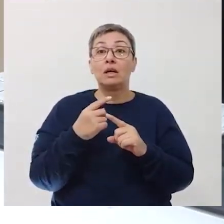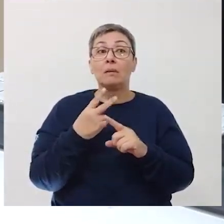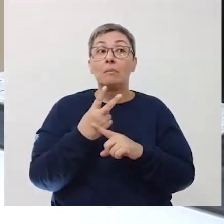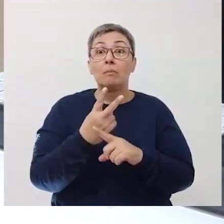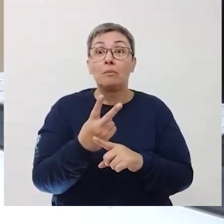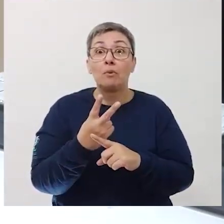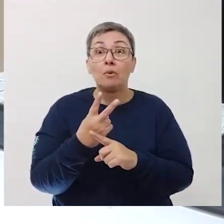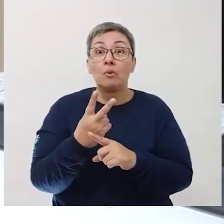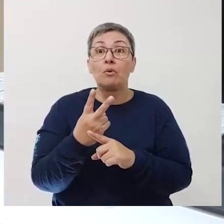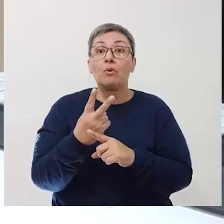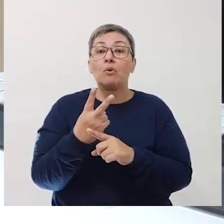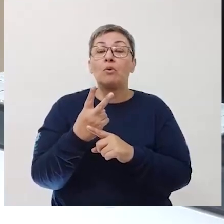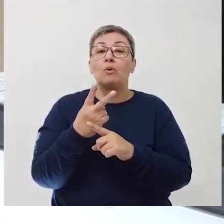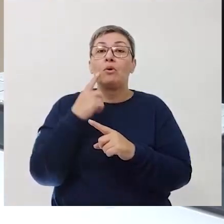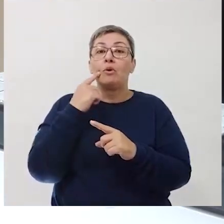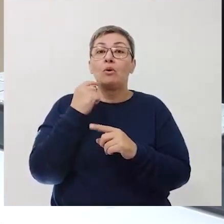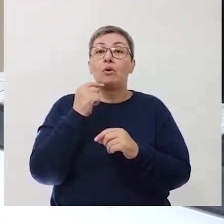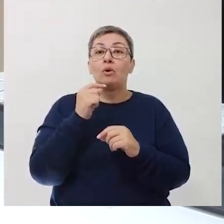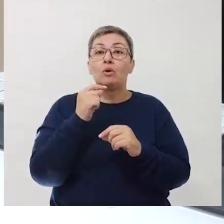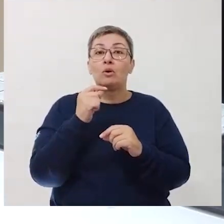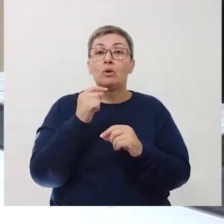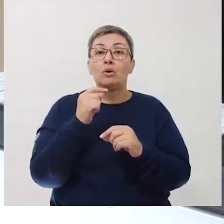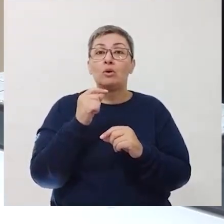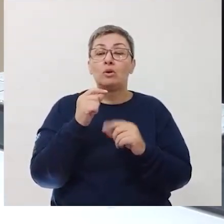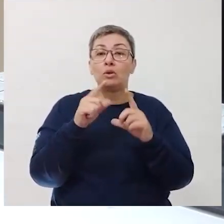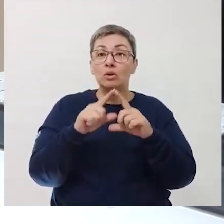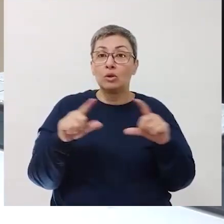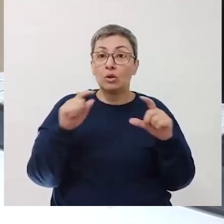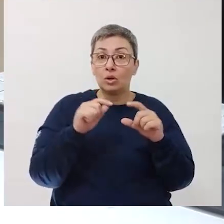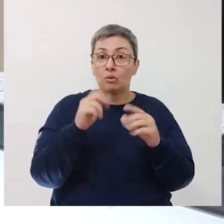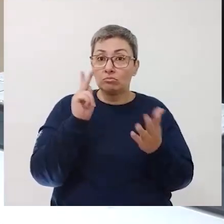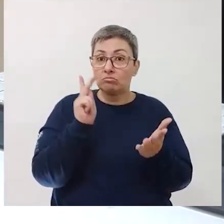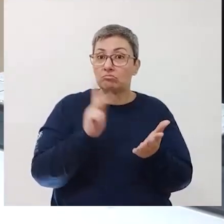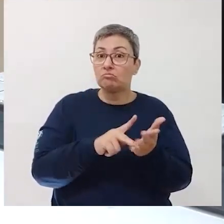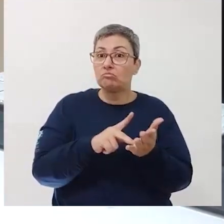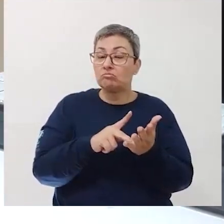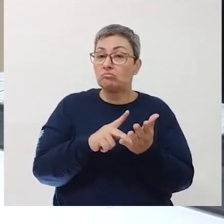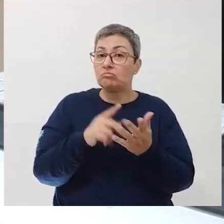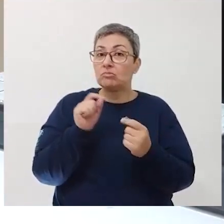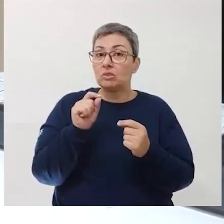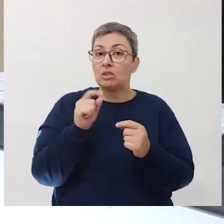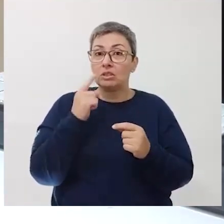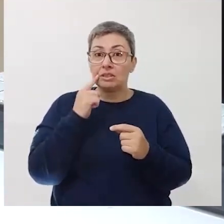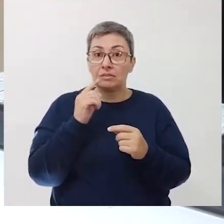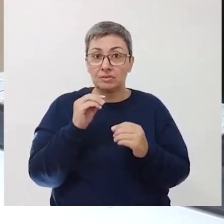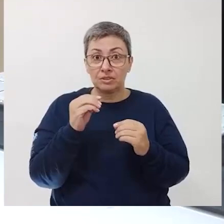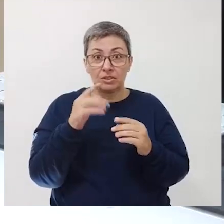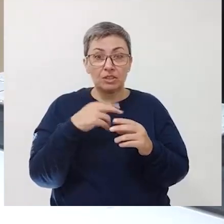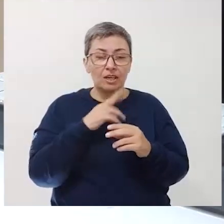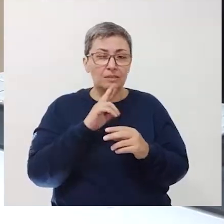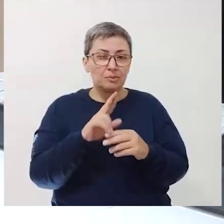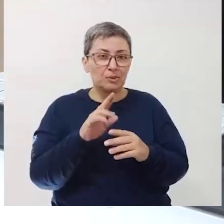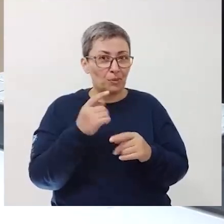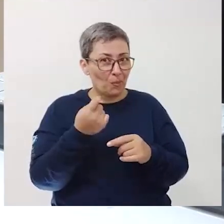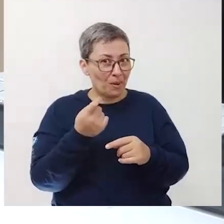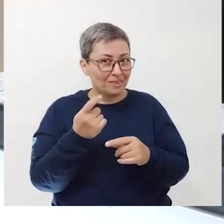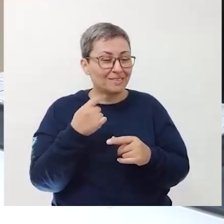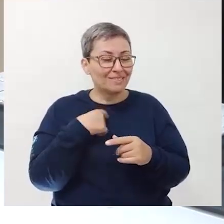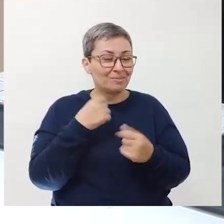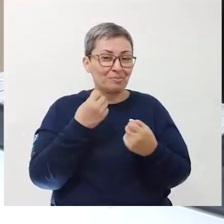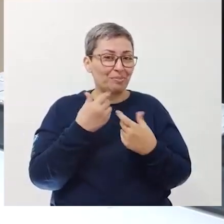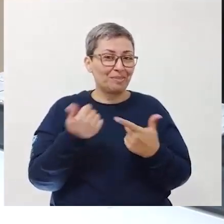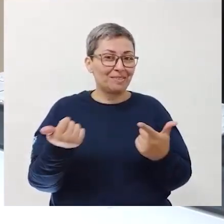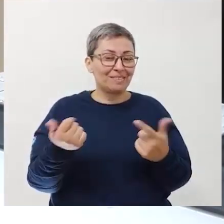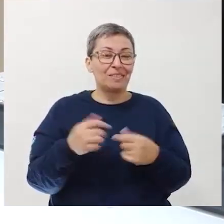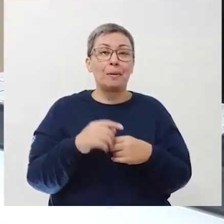de buscar fontes mais verdadeiras? Já dei até a resposta, mais ou menos,